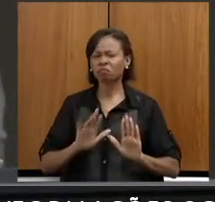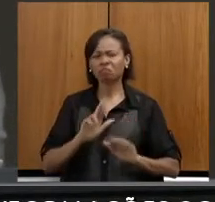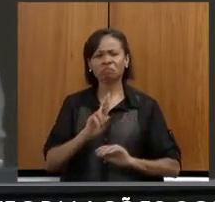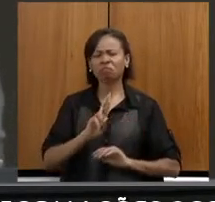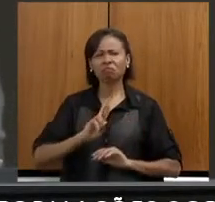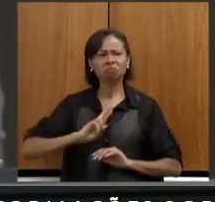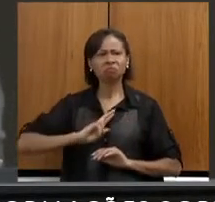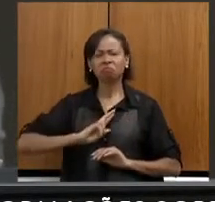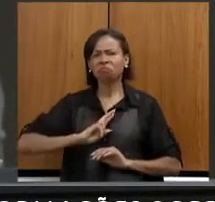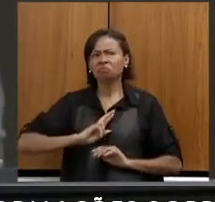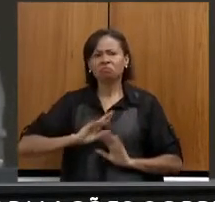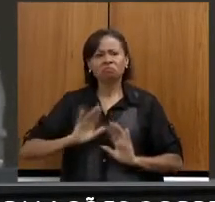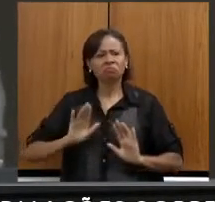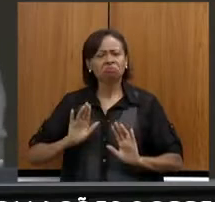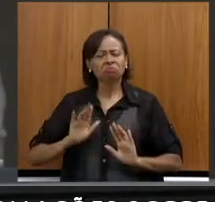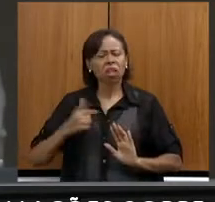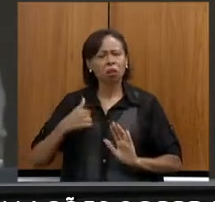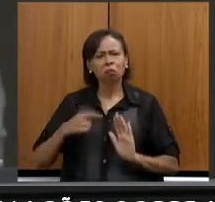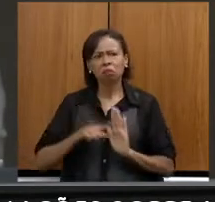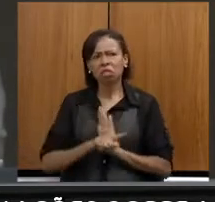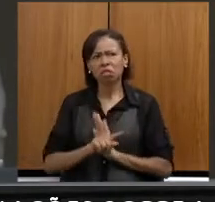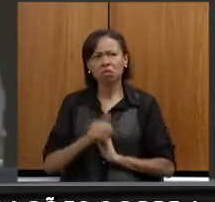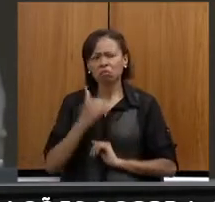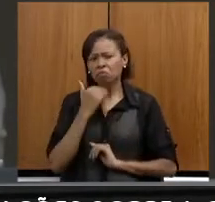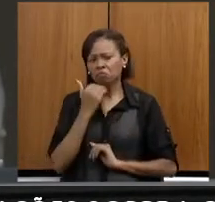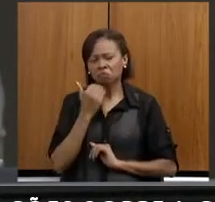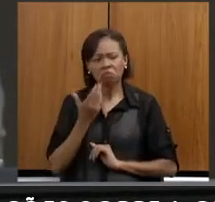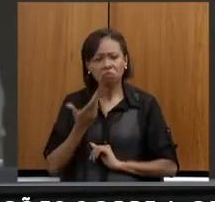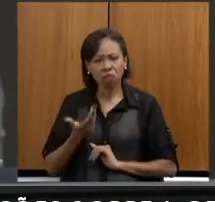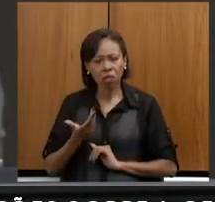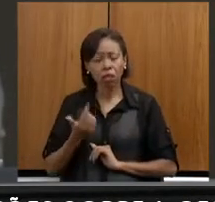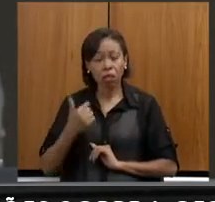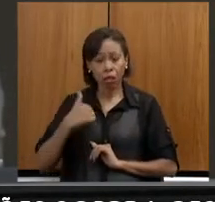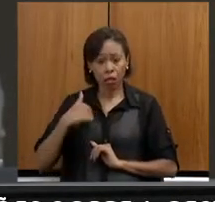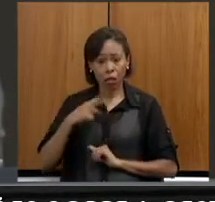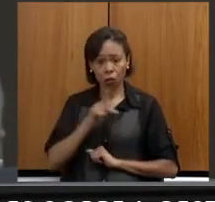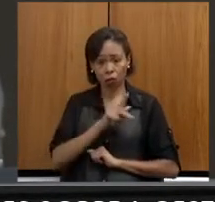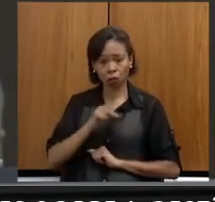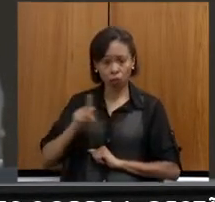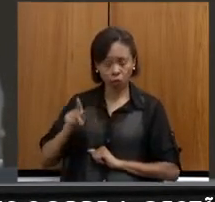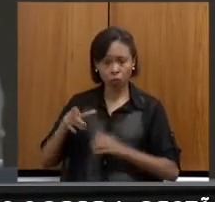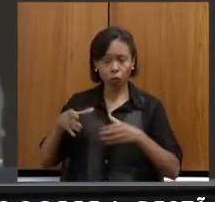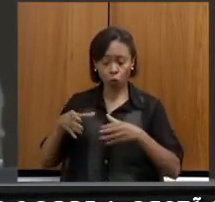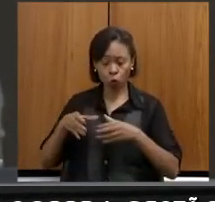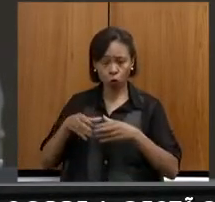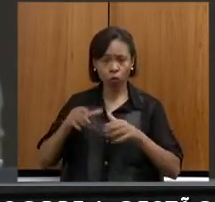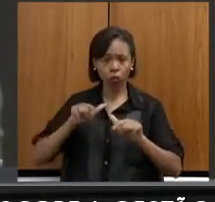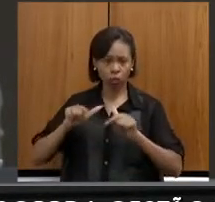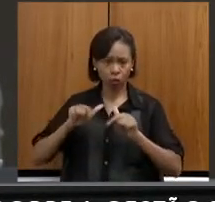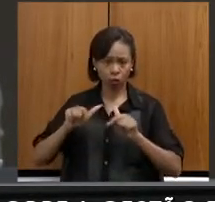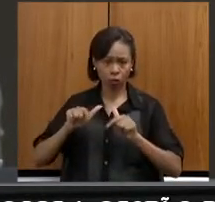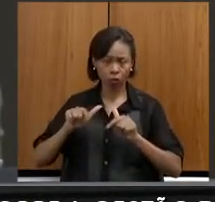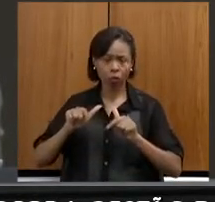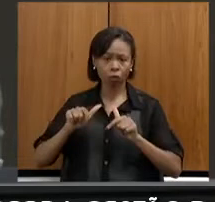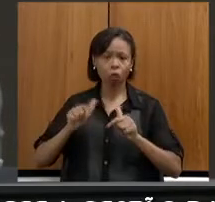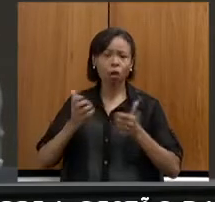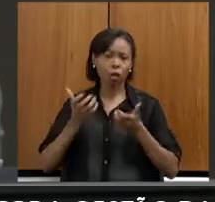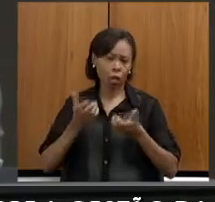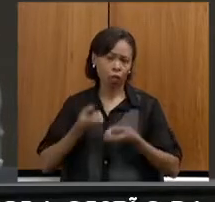minha pergunta. E eu, como presidente da Comissão do Trabalho, eu quero aqui externar alguns